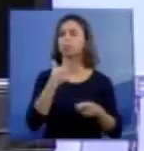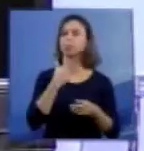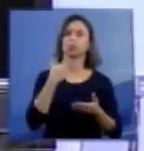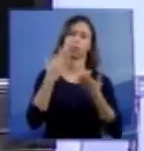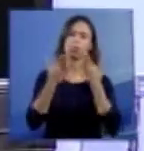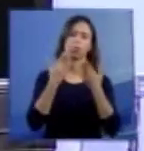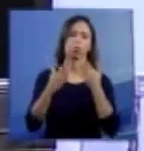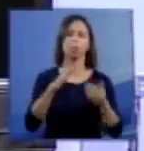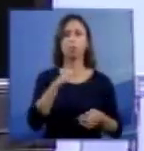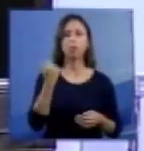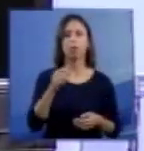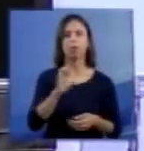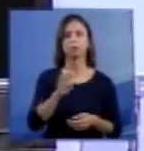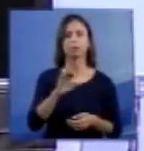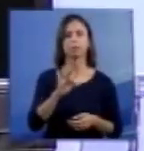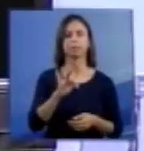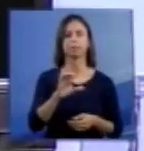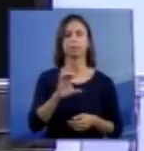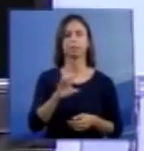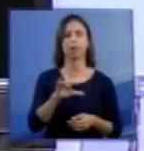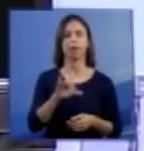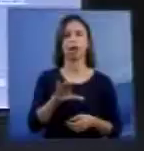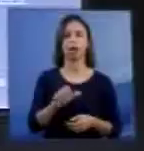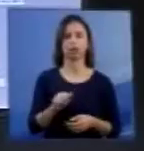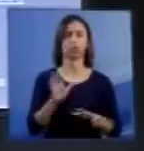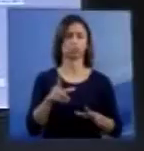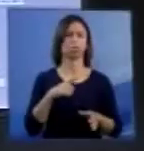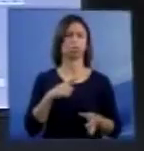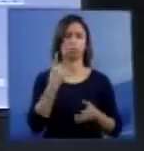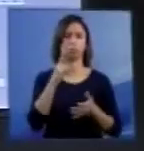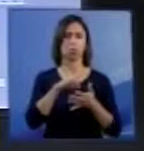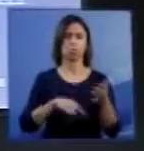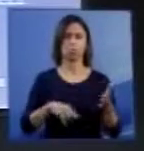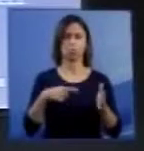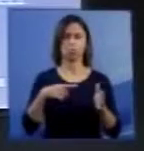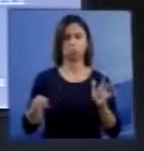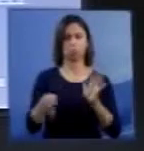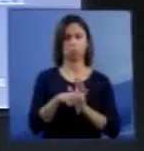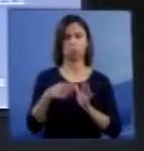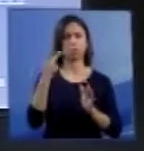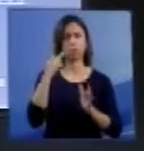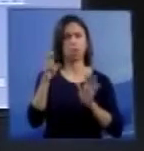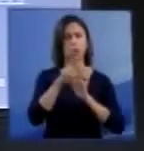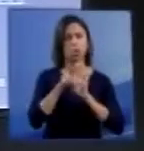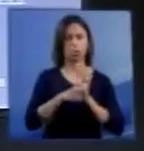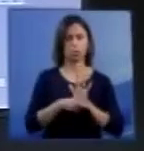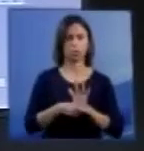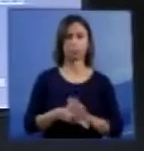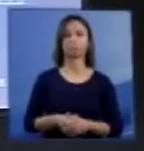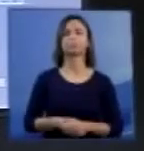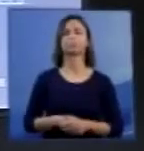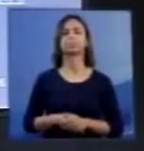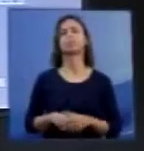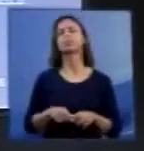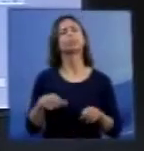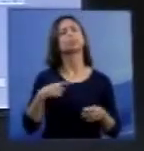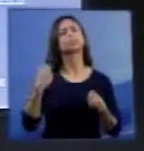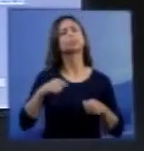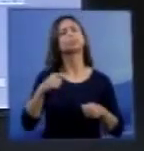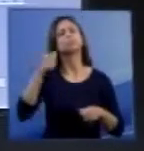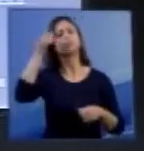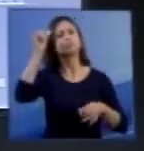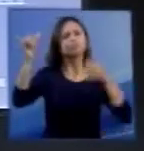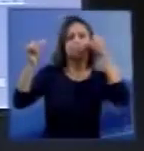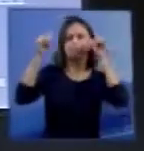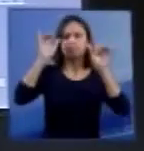Houve uma portaria normatizando nesse sentido. Então, por que tem-se uma posição de prudência